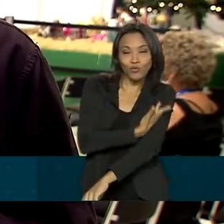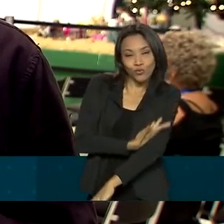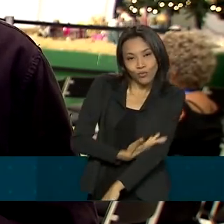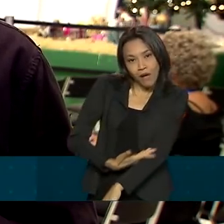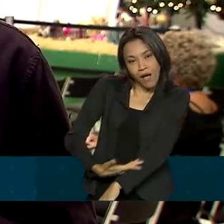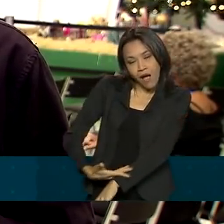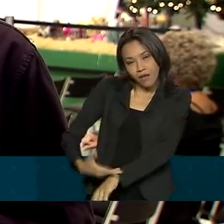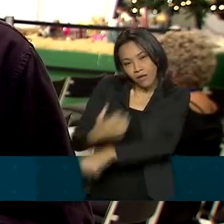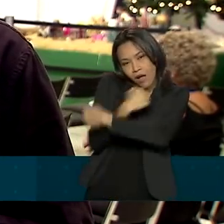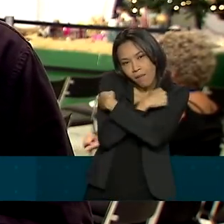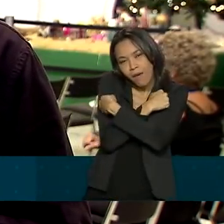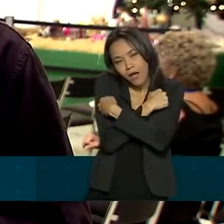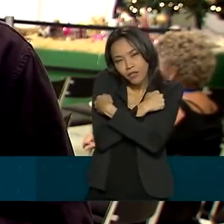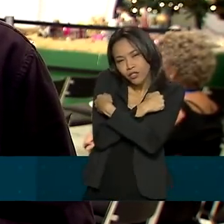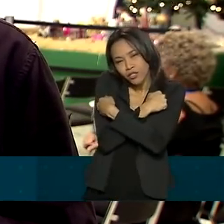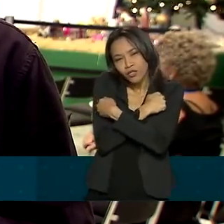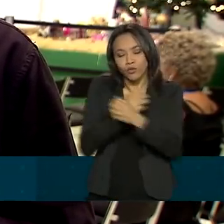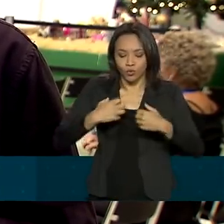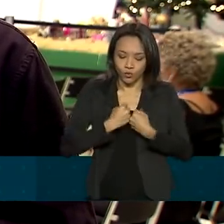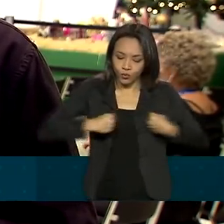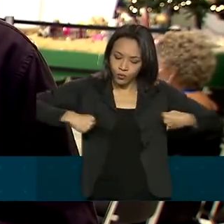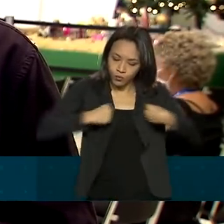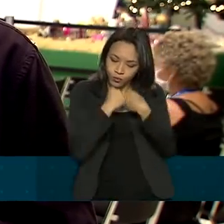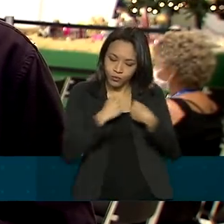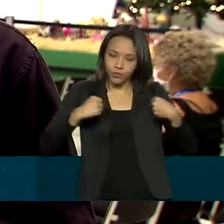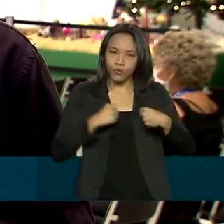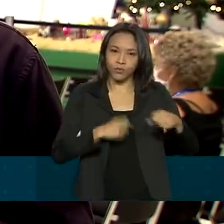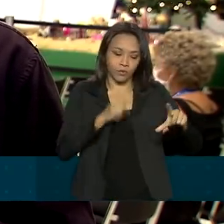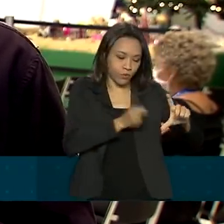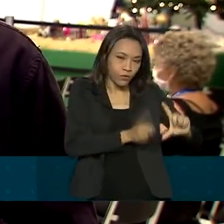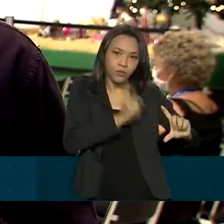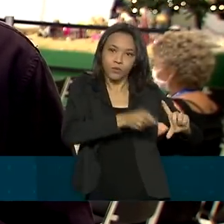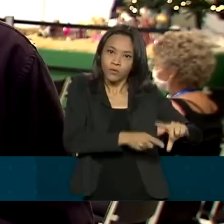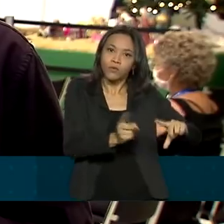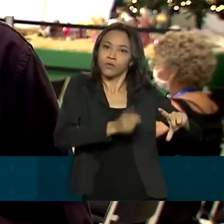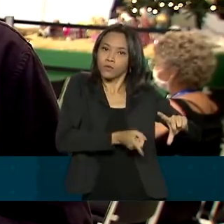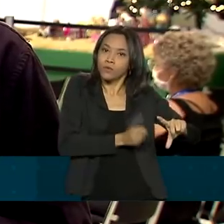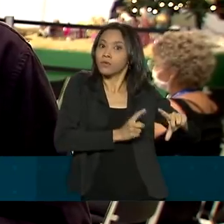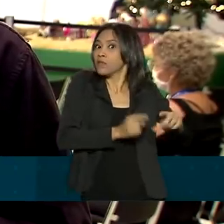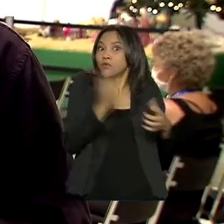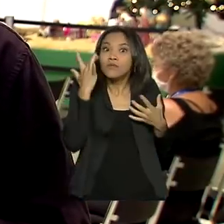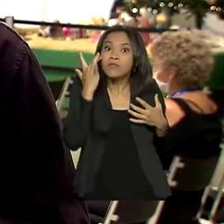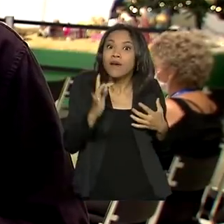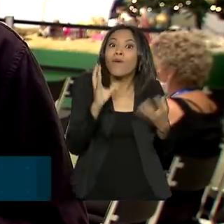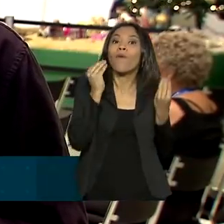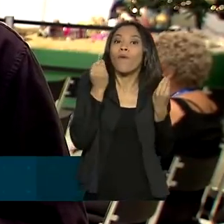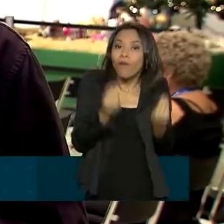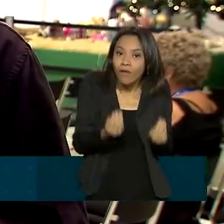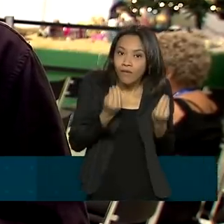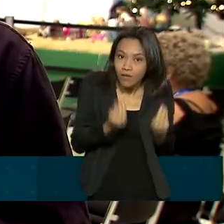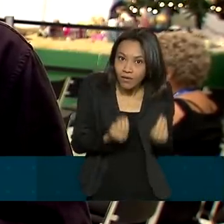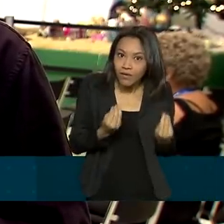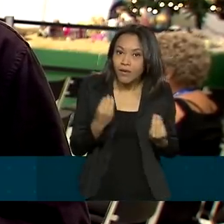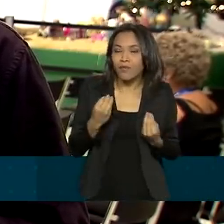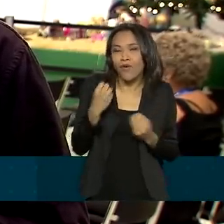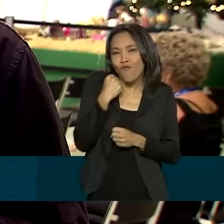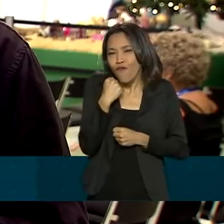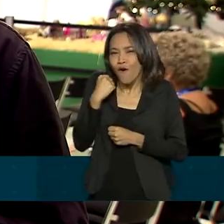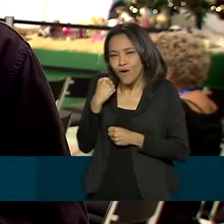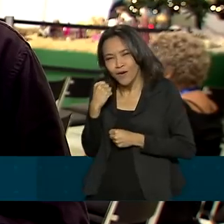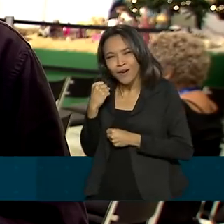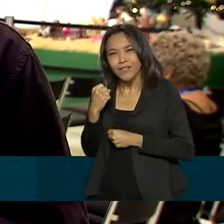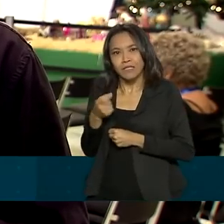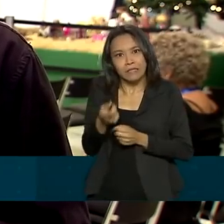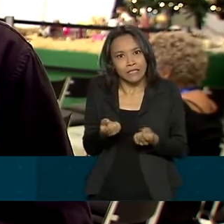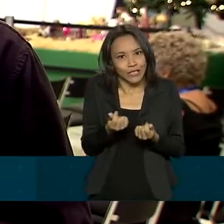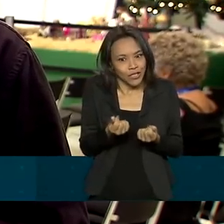agarradinho ao som da sanfona, do triângulo e da zabumba, não imagina o quanto o popular forrózinho movimenta